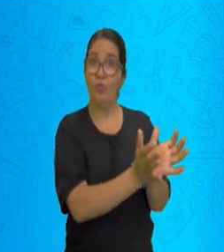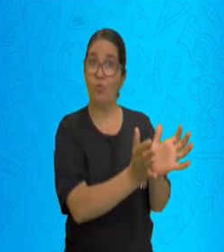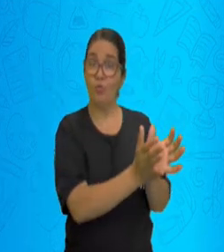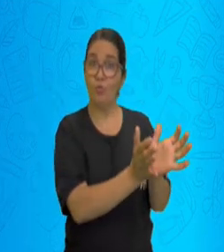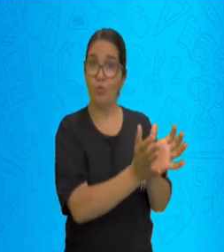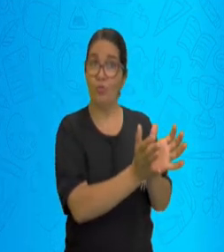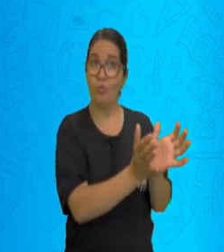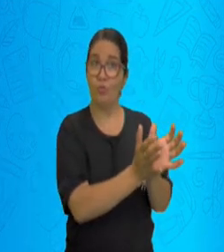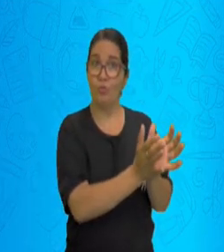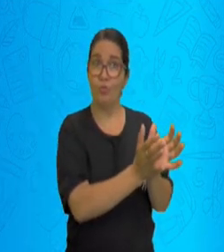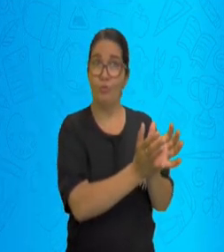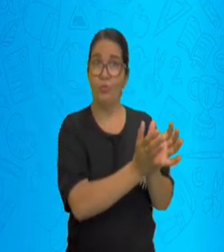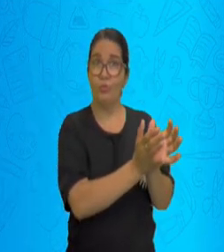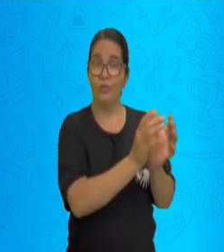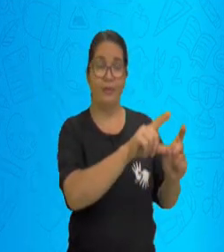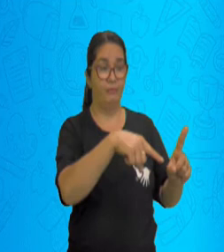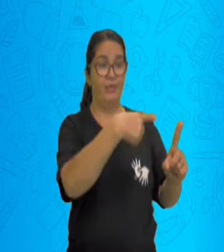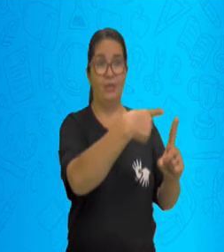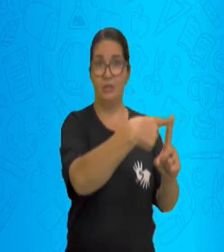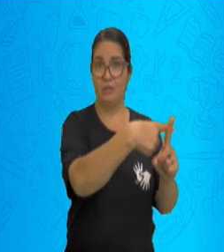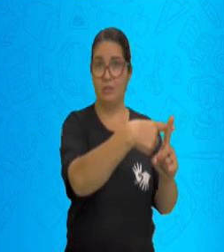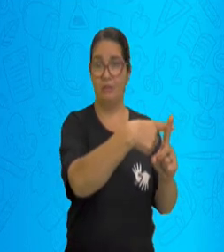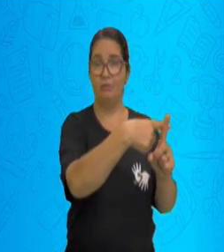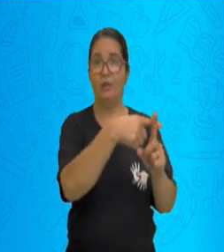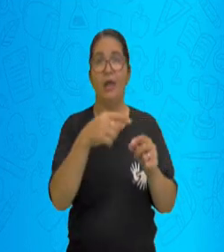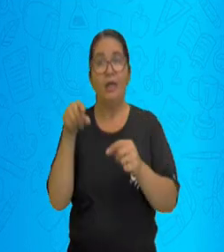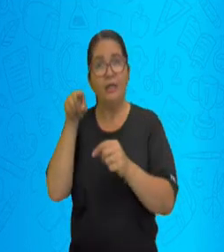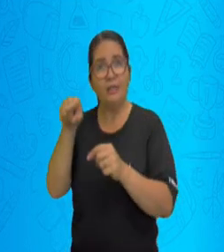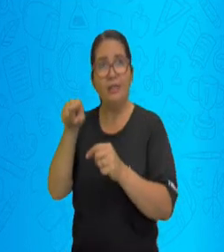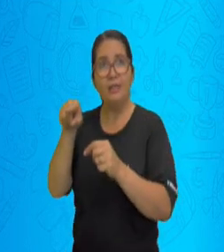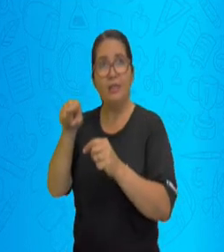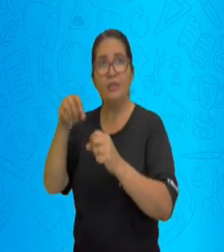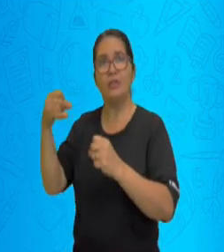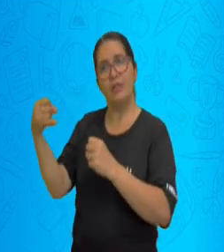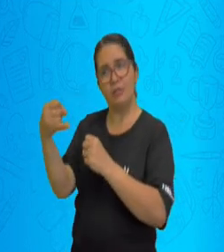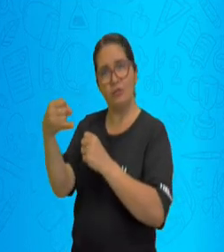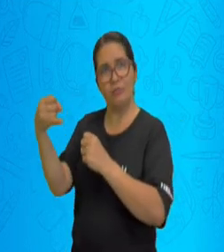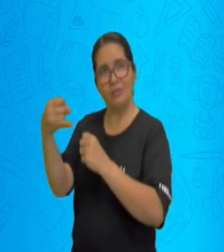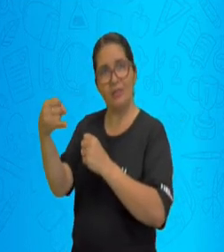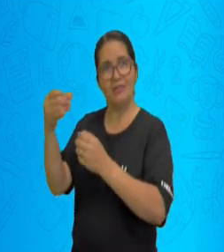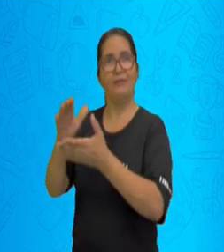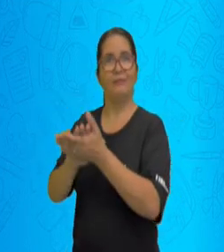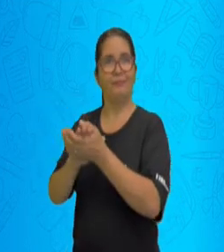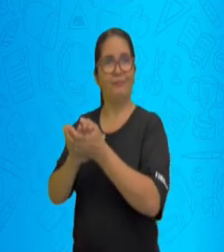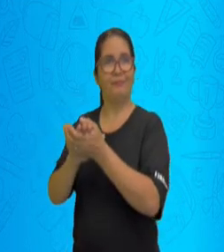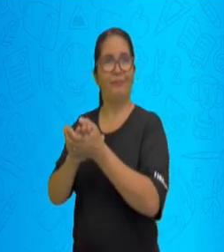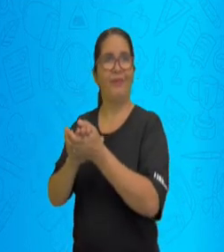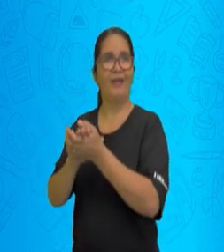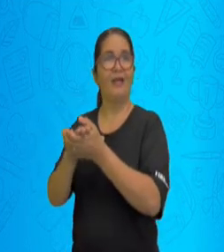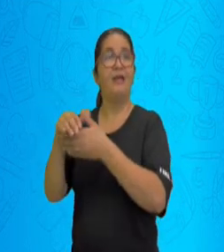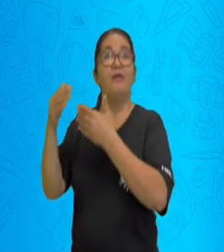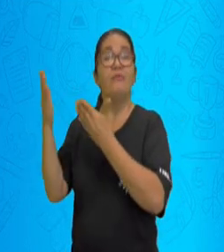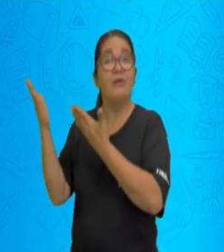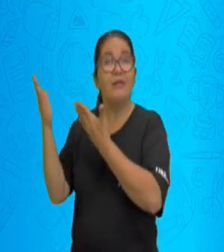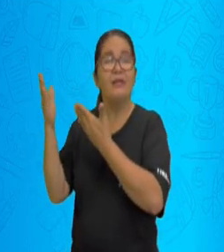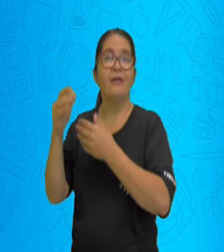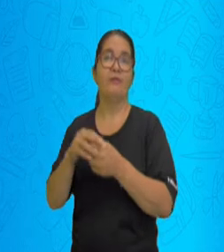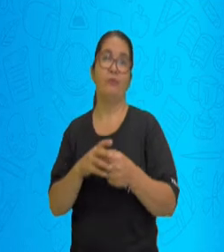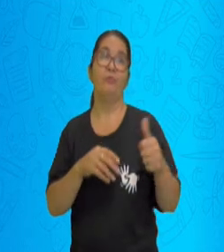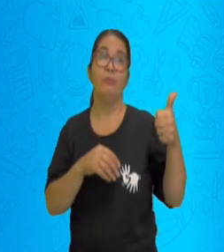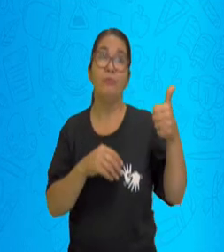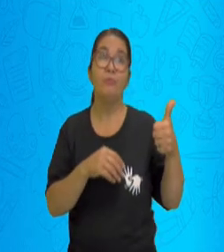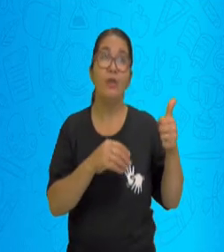subtração. Então, nós já sabemos que antes da igualdade eu tenho o primeiro membro e depois da igualdade eu tenho o segundo